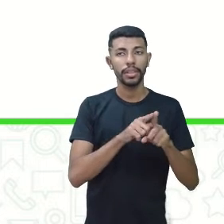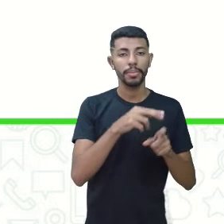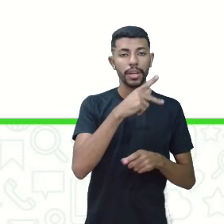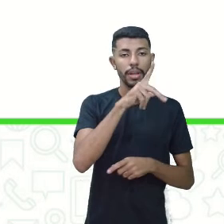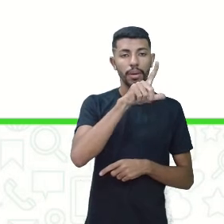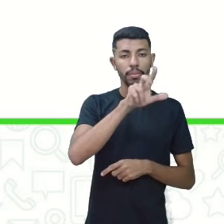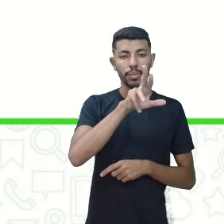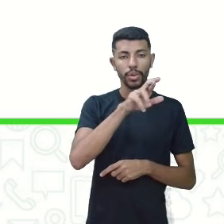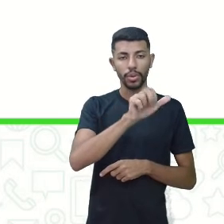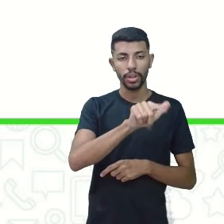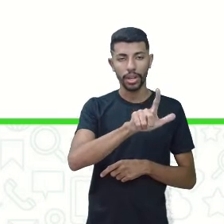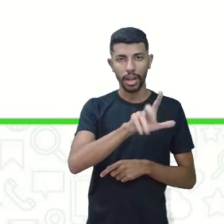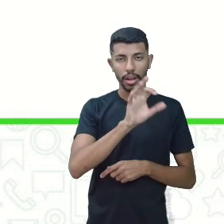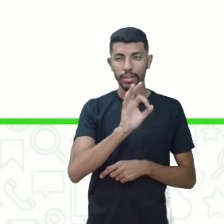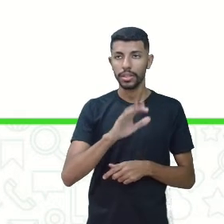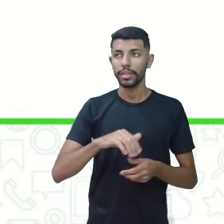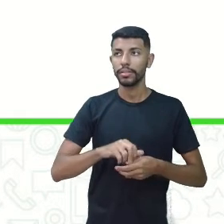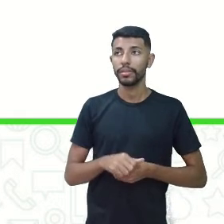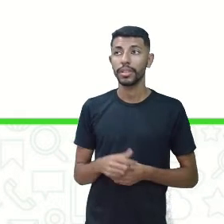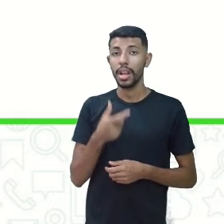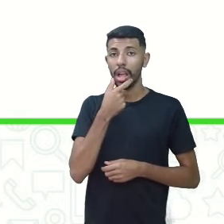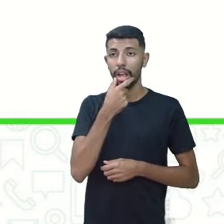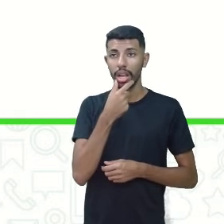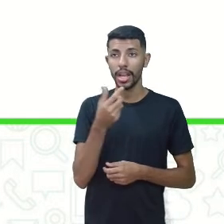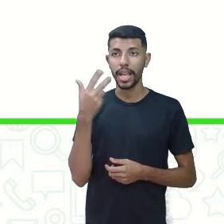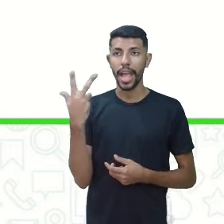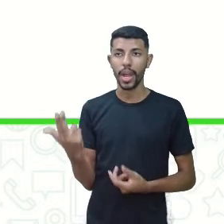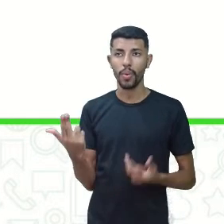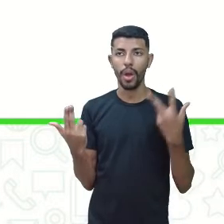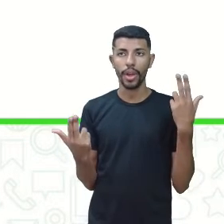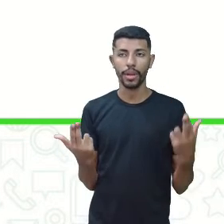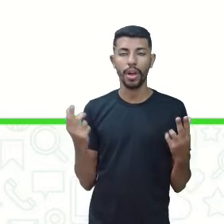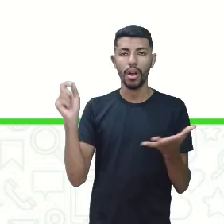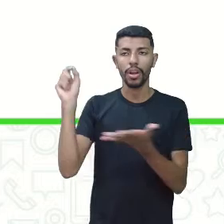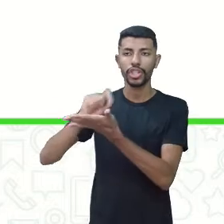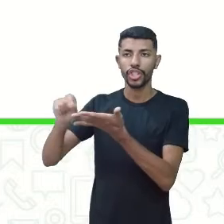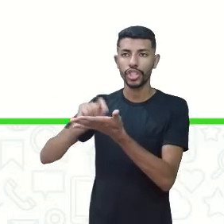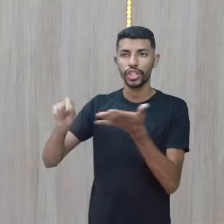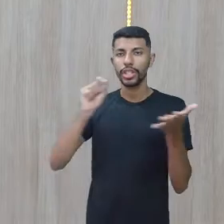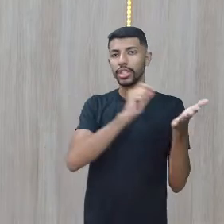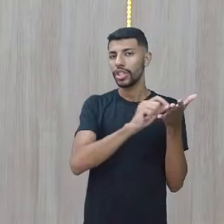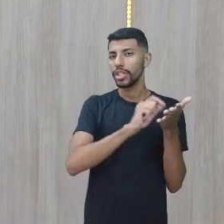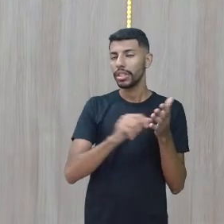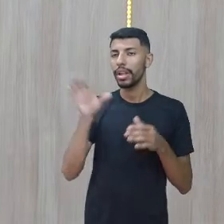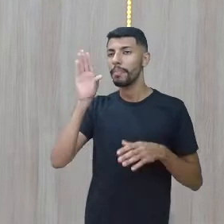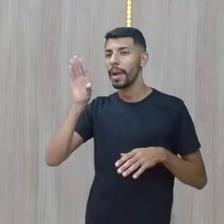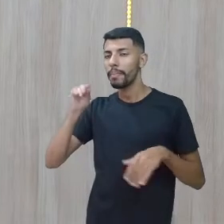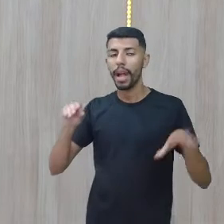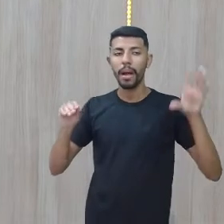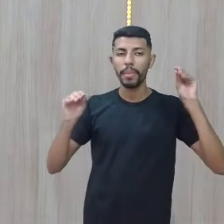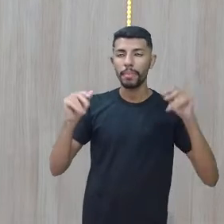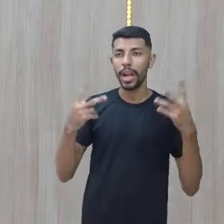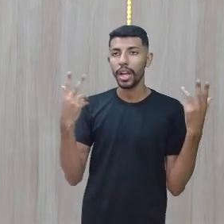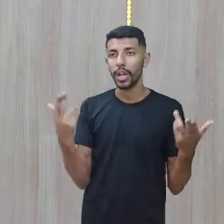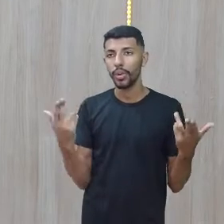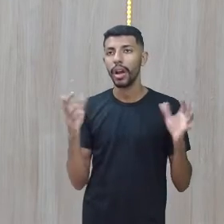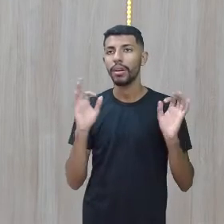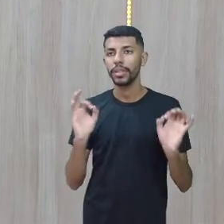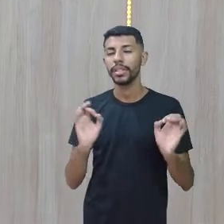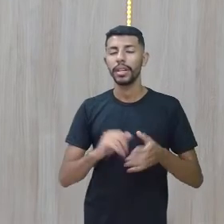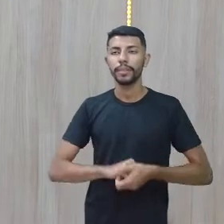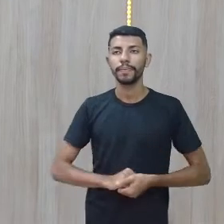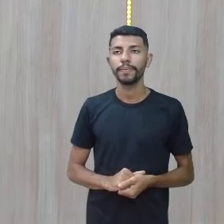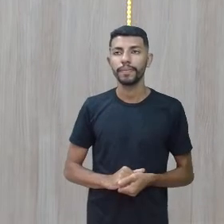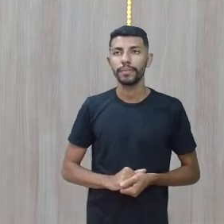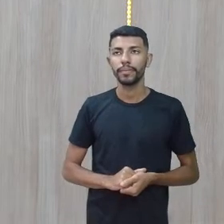Segundo a pessoa do plural, tá? Inglês são iguais. É. A escrita mesmo, a pronúncia é a mesma. As situações aqui, uma vai ser singular, outra